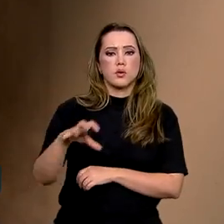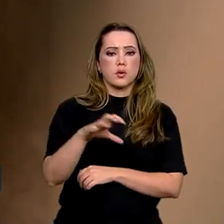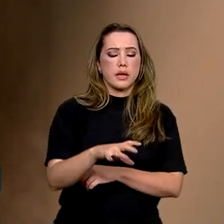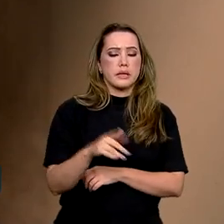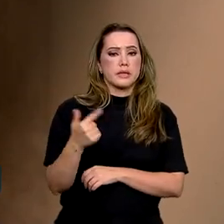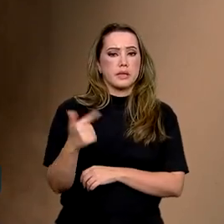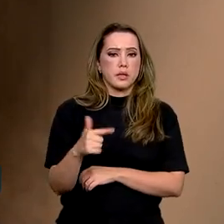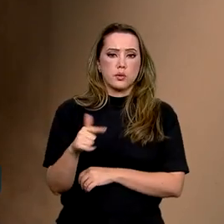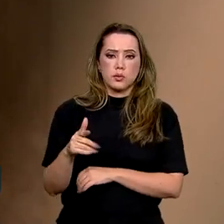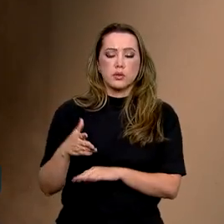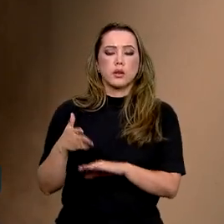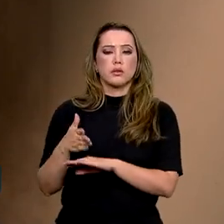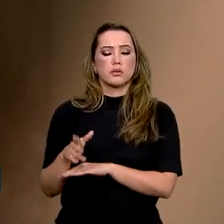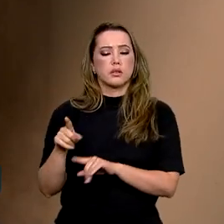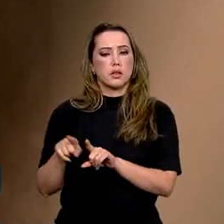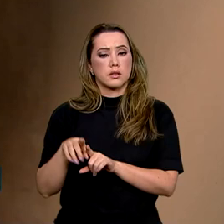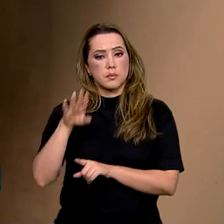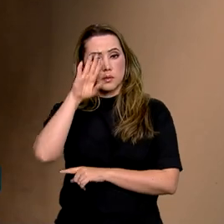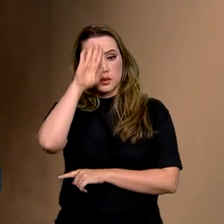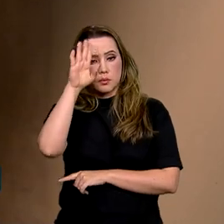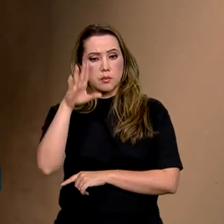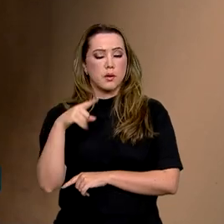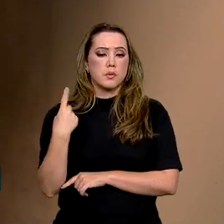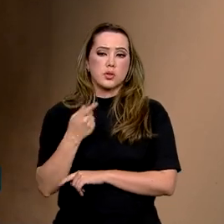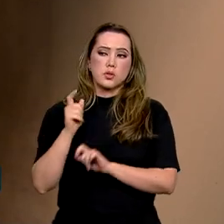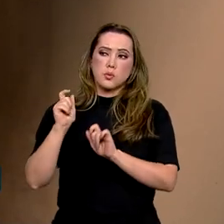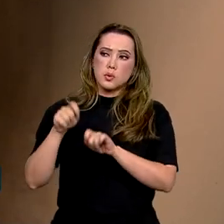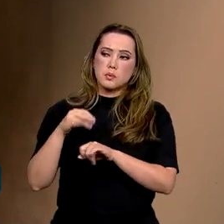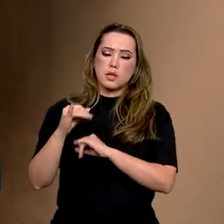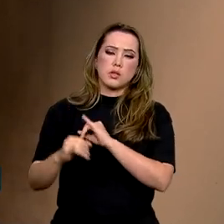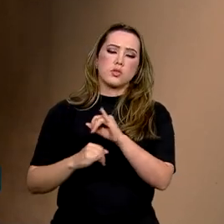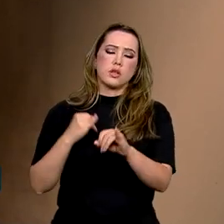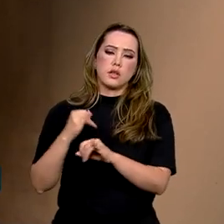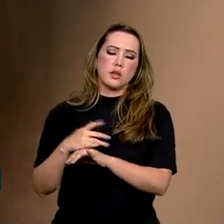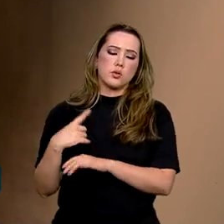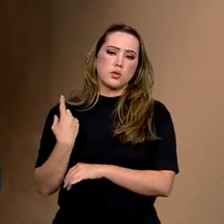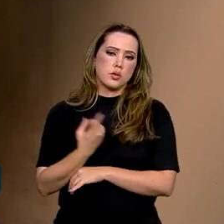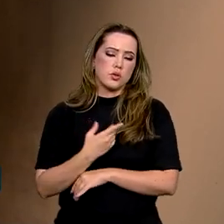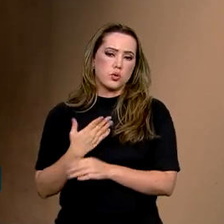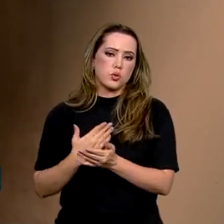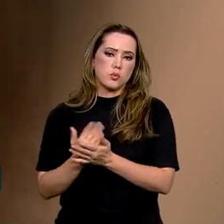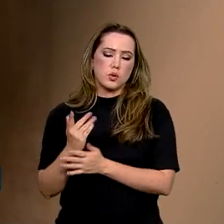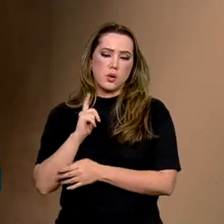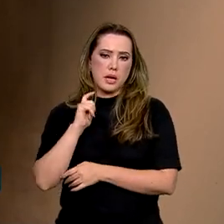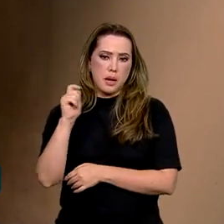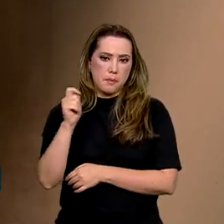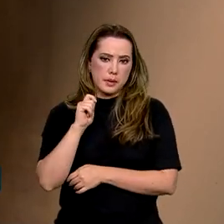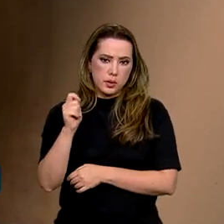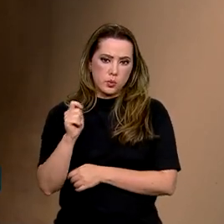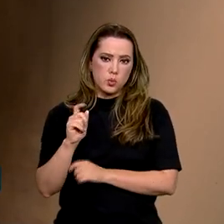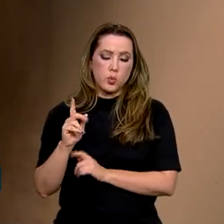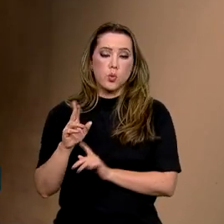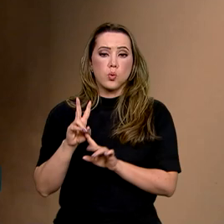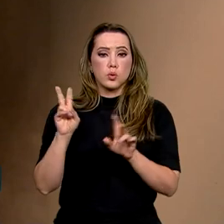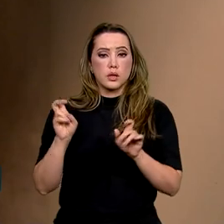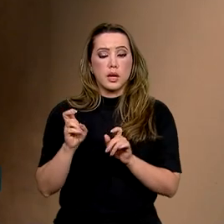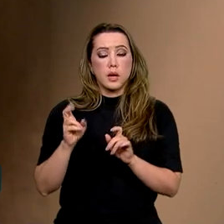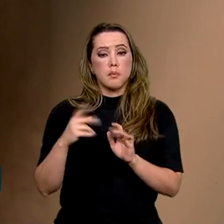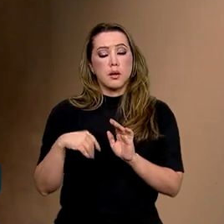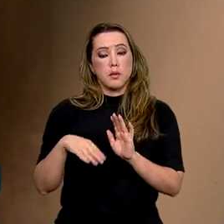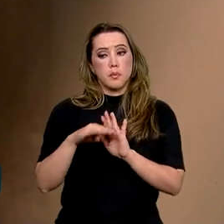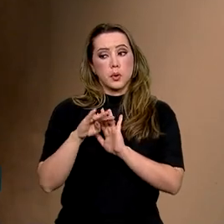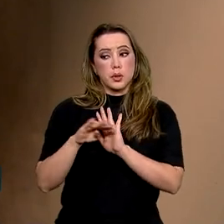têm acesso, principalmente, aos meios digitais. A gente lançou em abril um programa que se chama Pescador e Pescadora Legal,